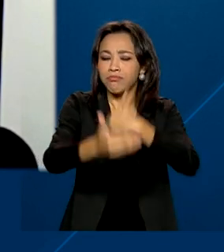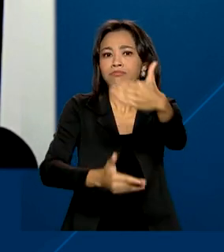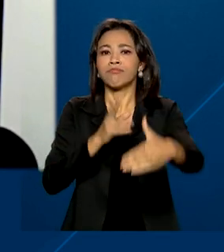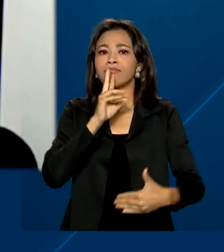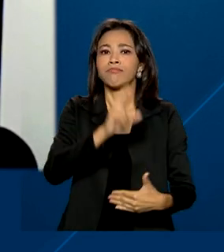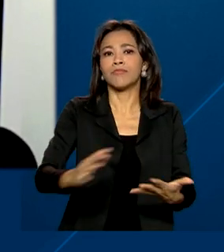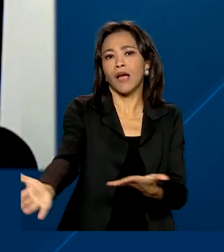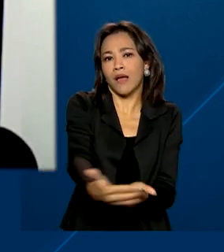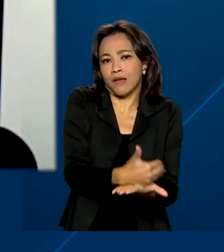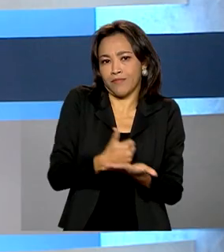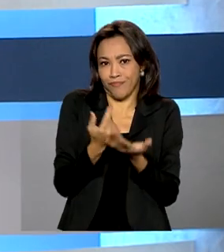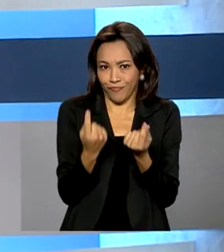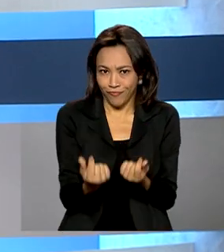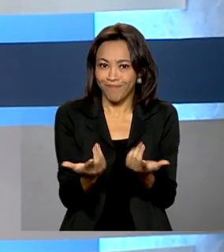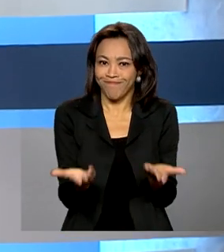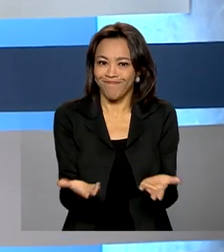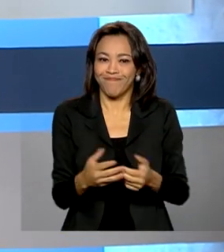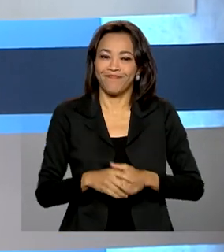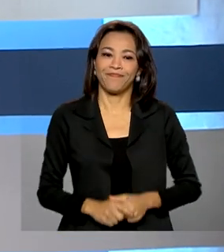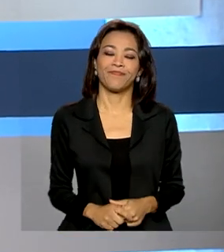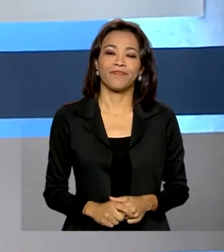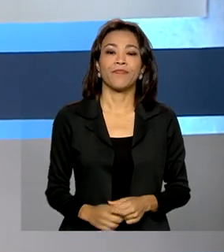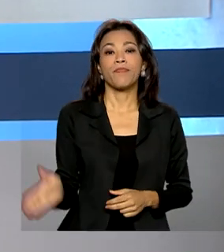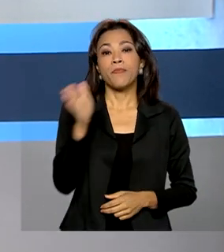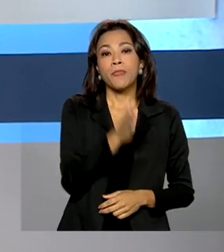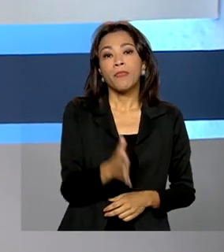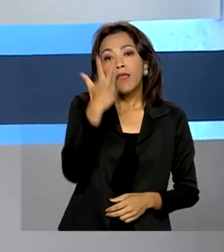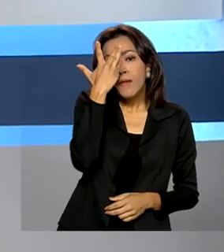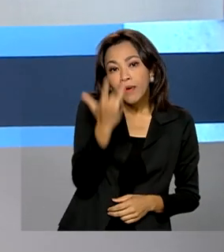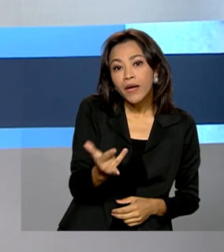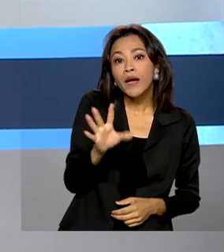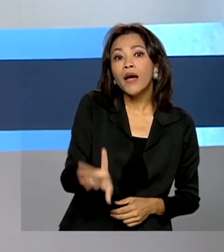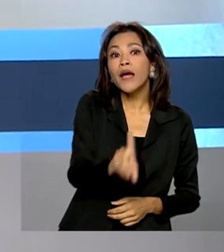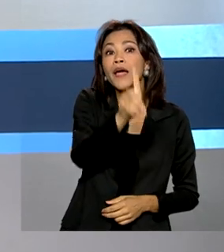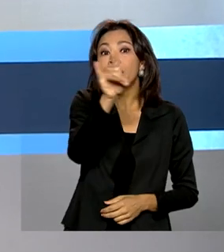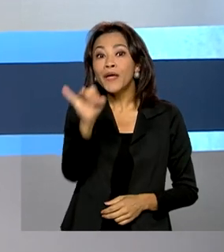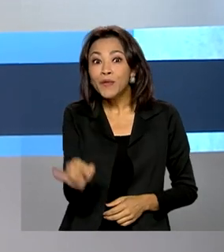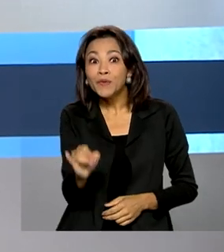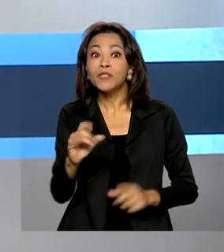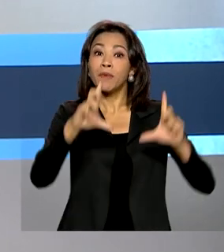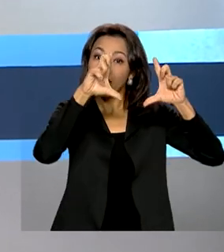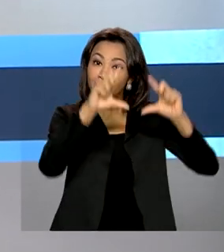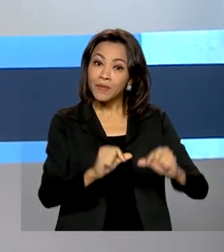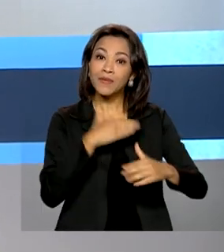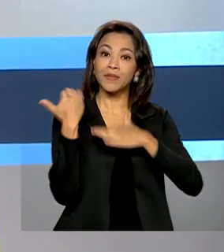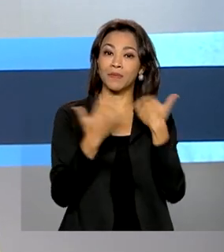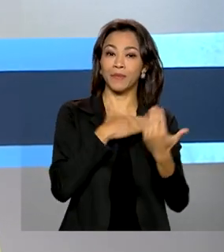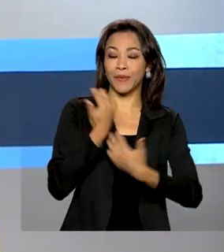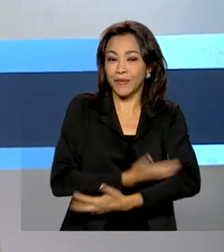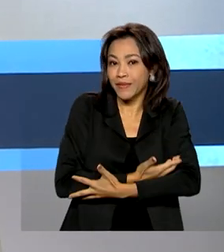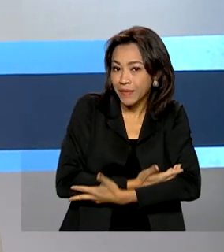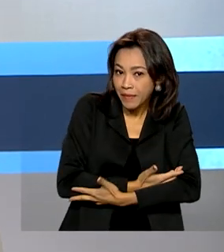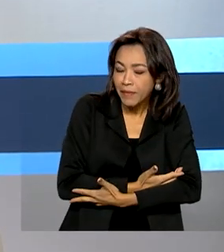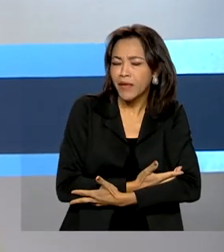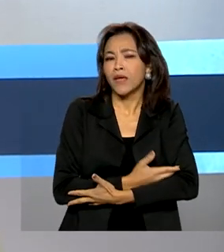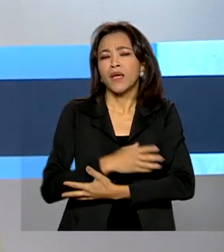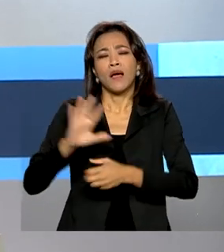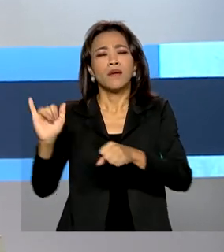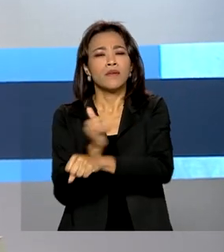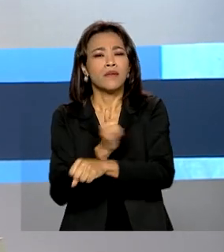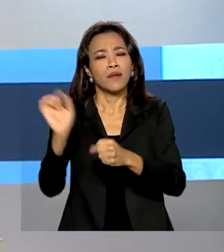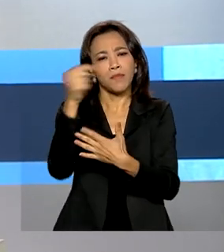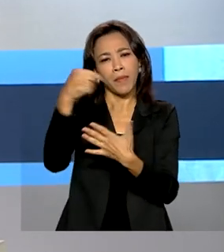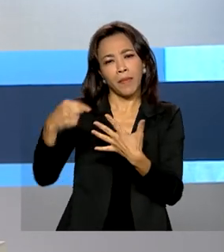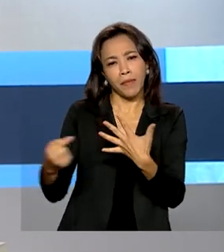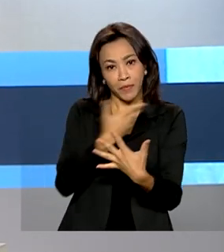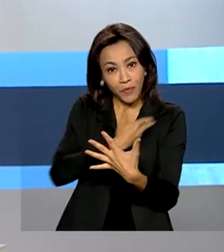arrecadação. Amanhã é dia nacional de redução da mortalidade materna. Uma das ações do governo para reduzir